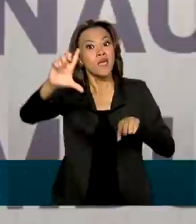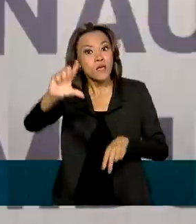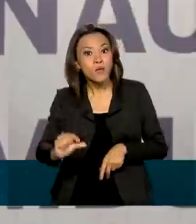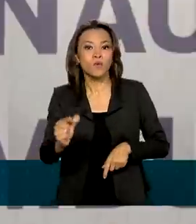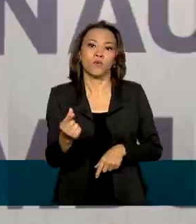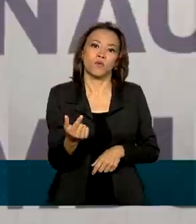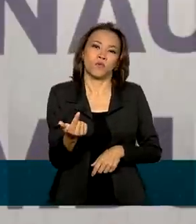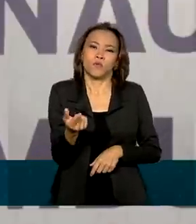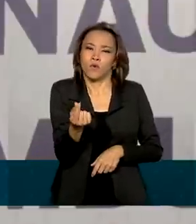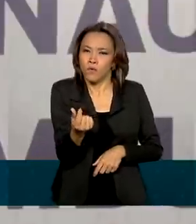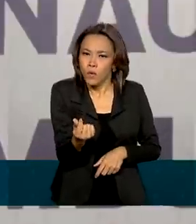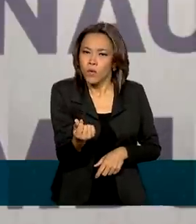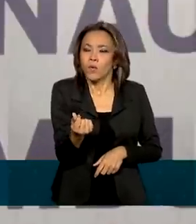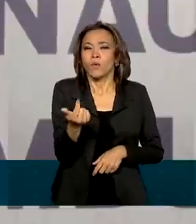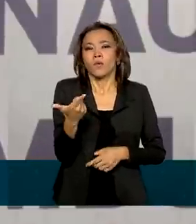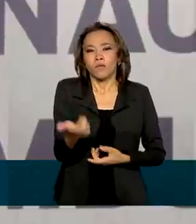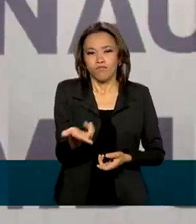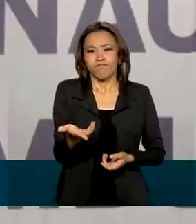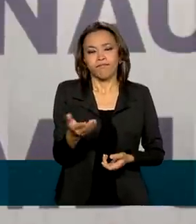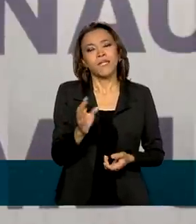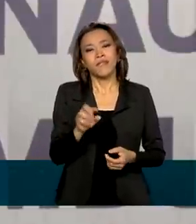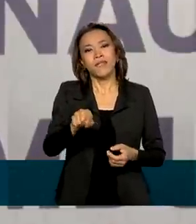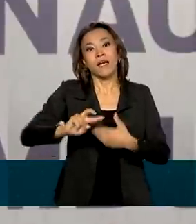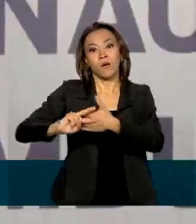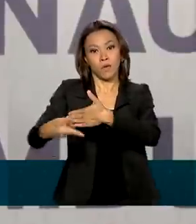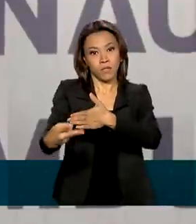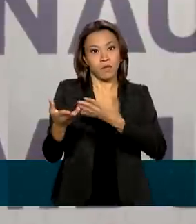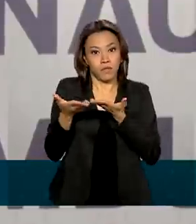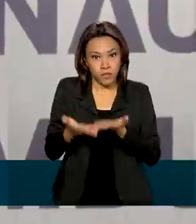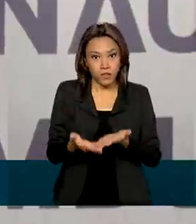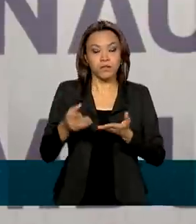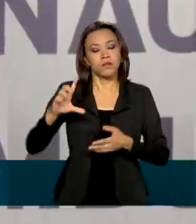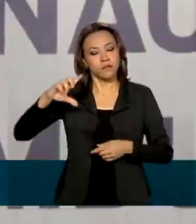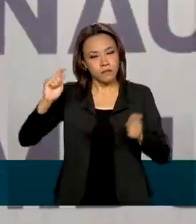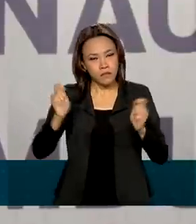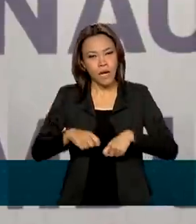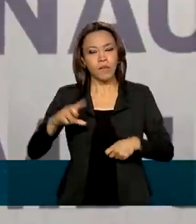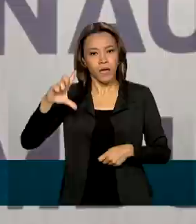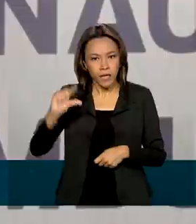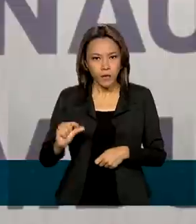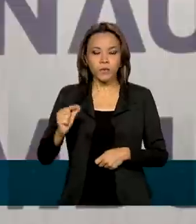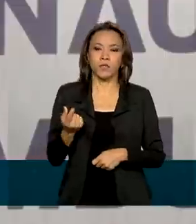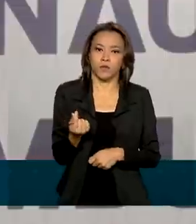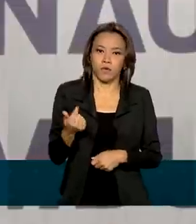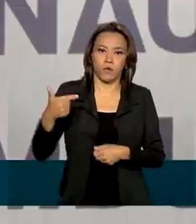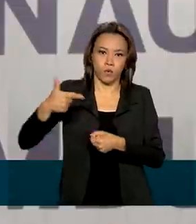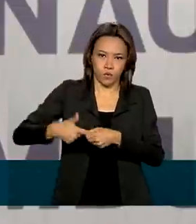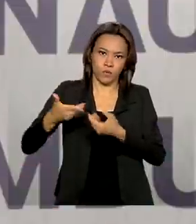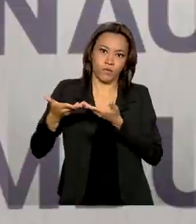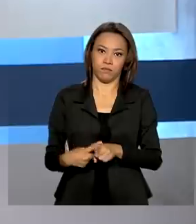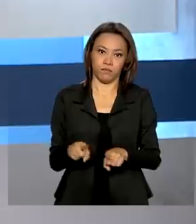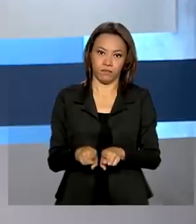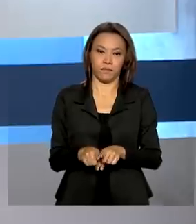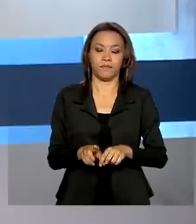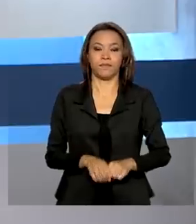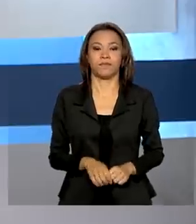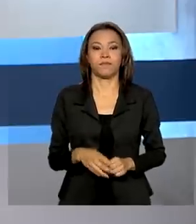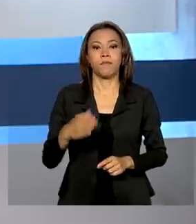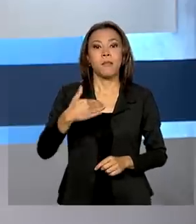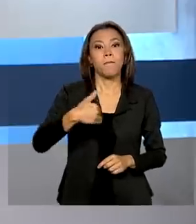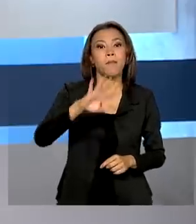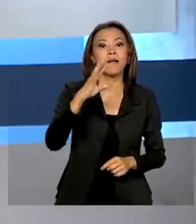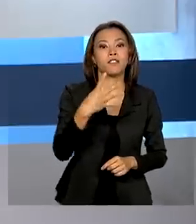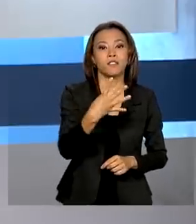custo do transporte, o custo do frete e com essa atuação a consegue reduzir o preço na ponta da linha. Mais de